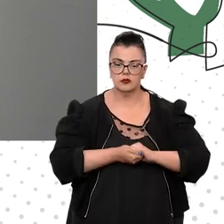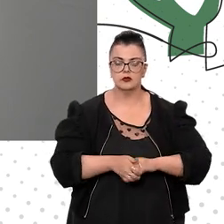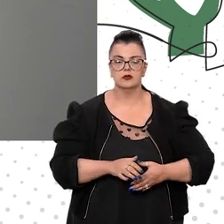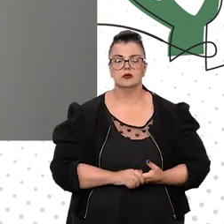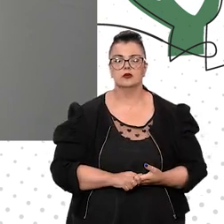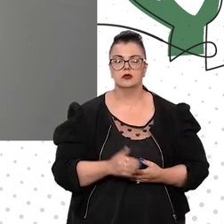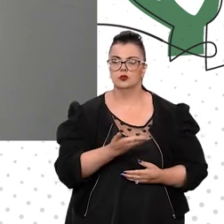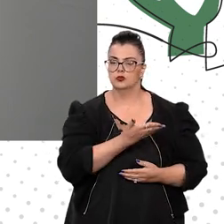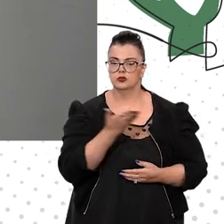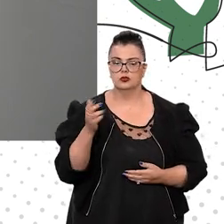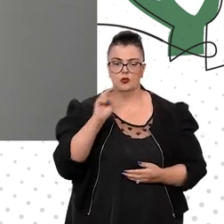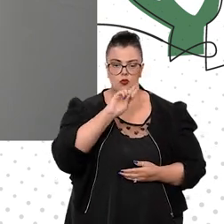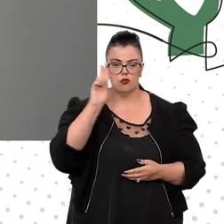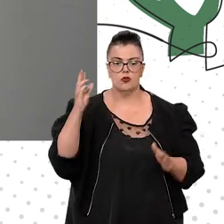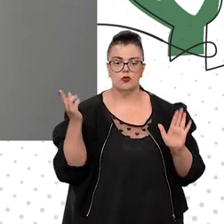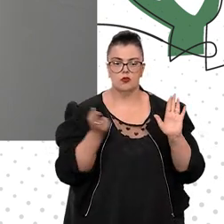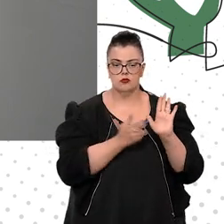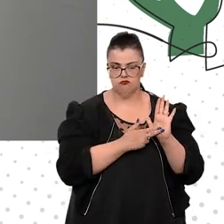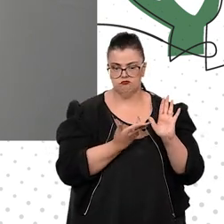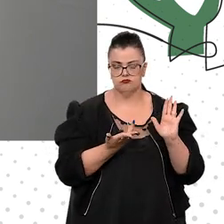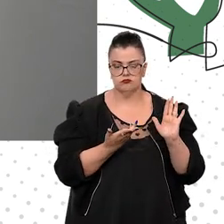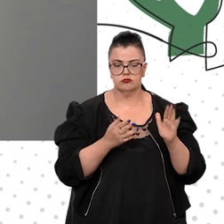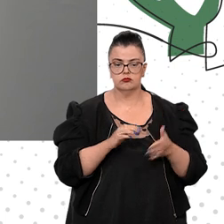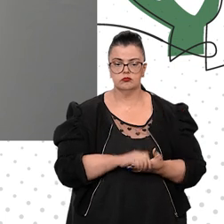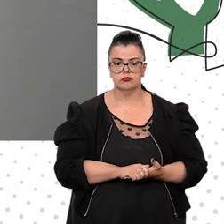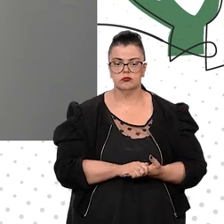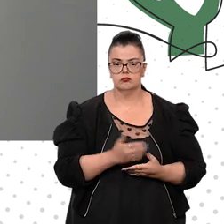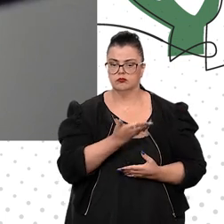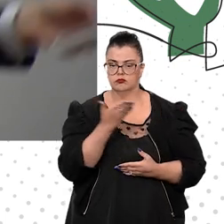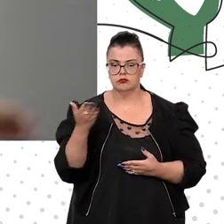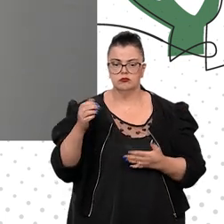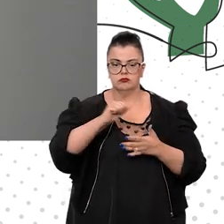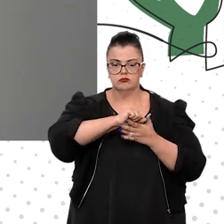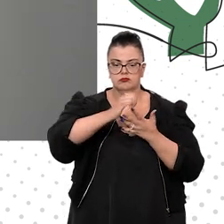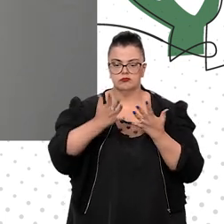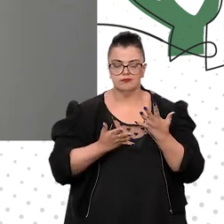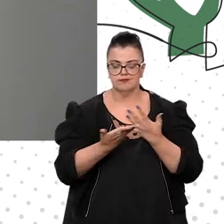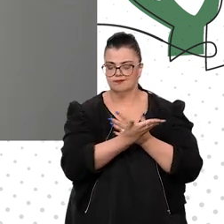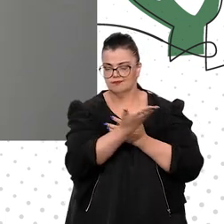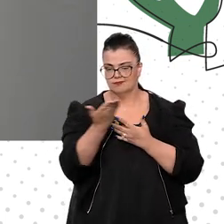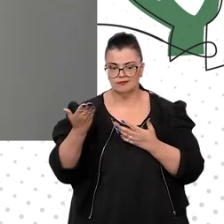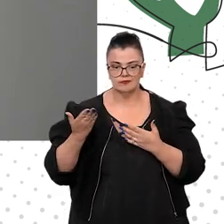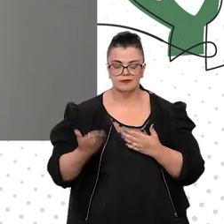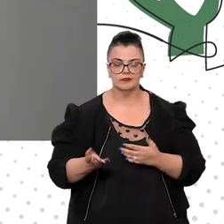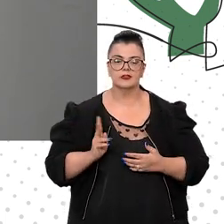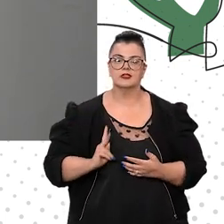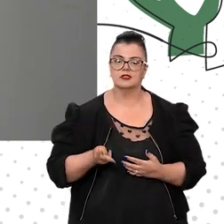em nome de todos nós aos nossos intérpretes de Libras, sempre